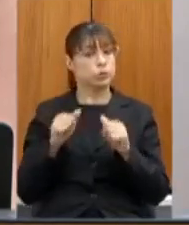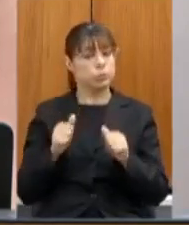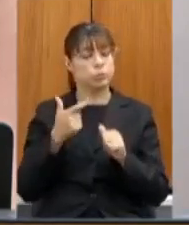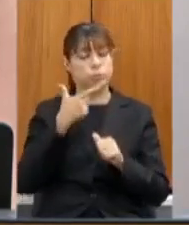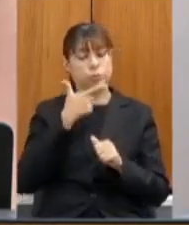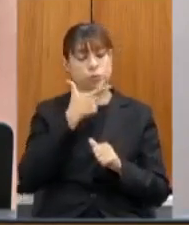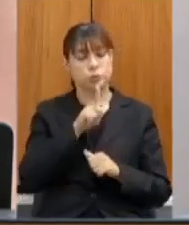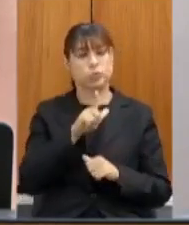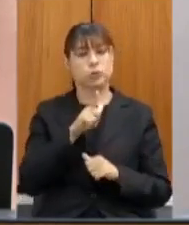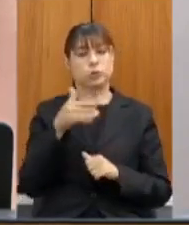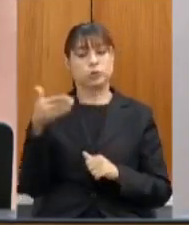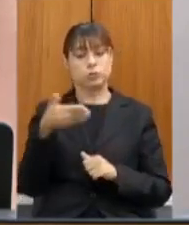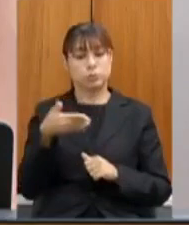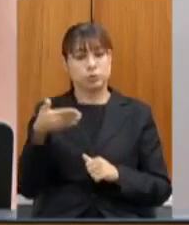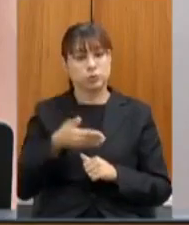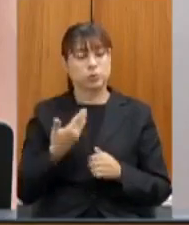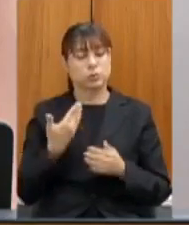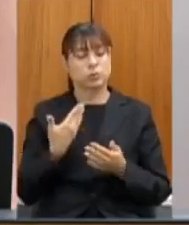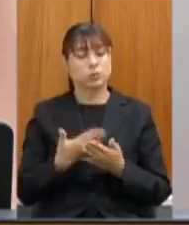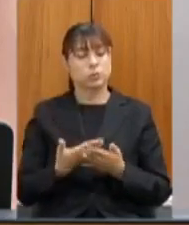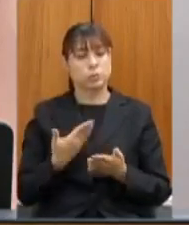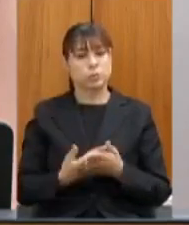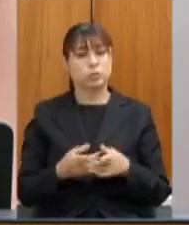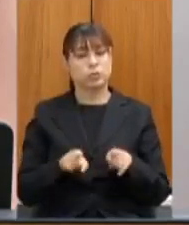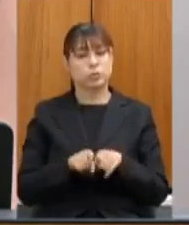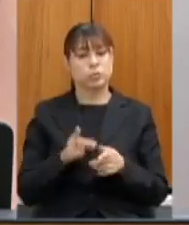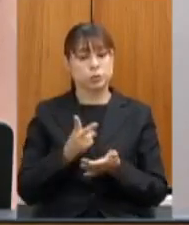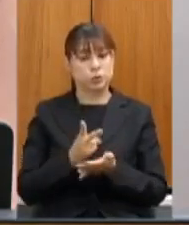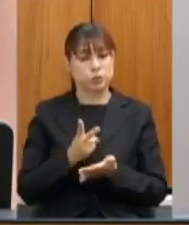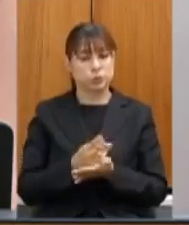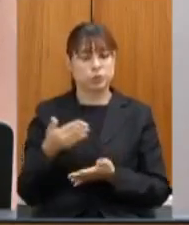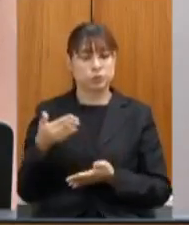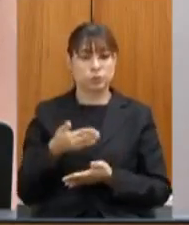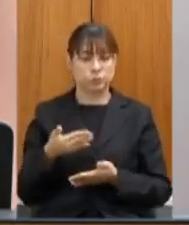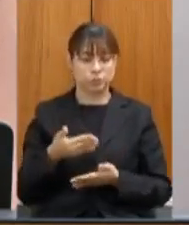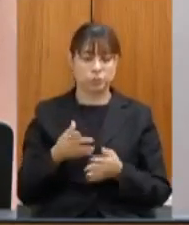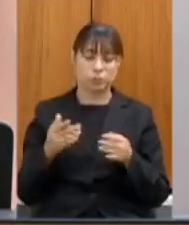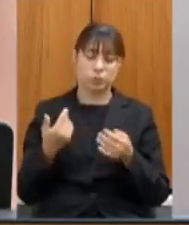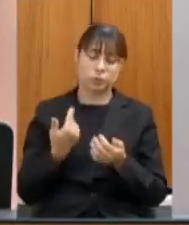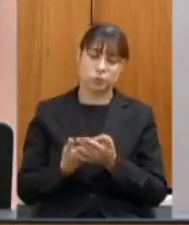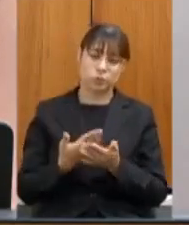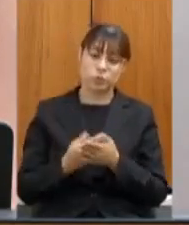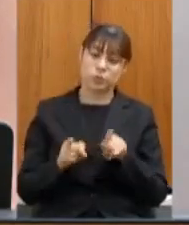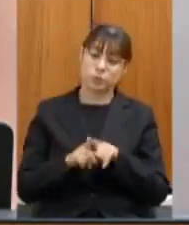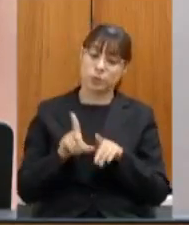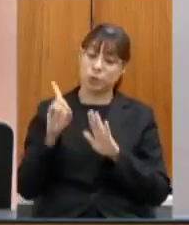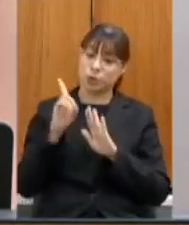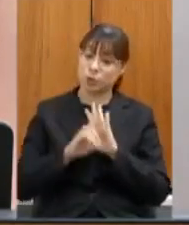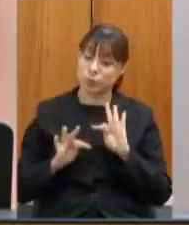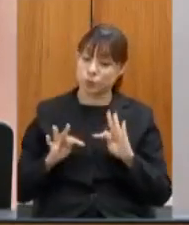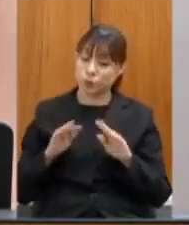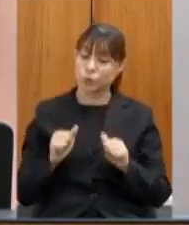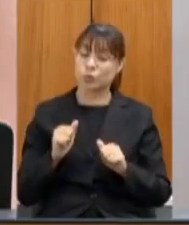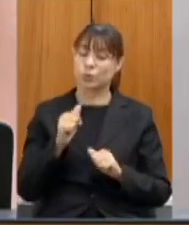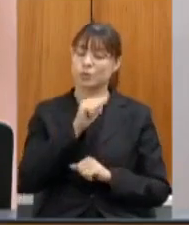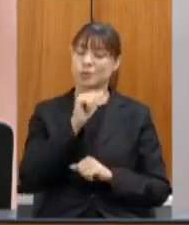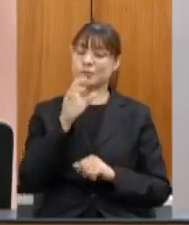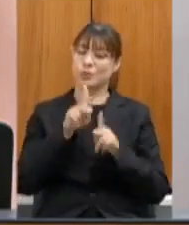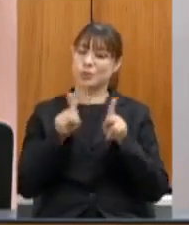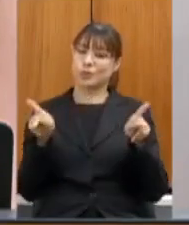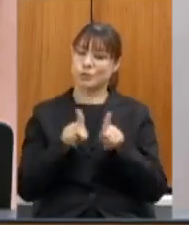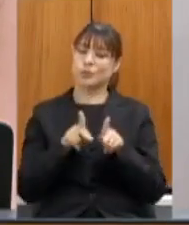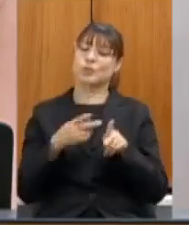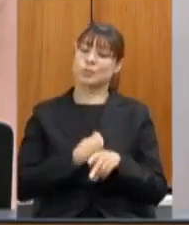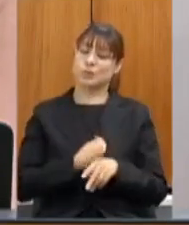acesso e frequência à escola e permanência nela assim como é direito de todos os docentes participar do